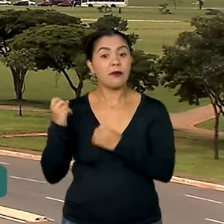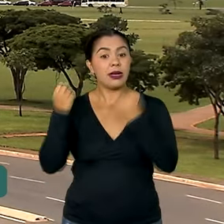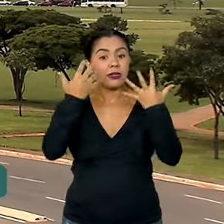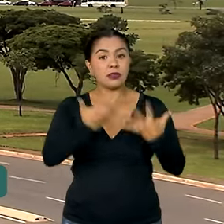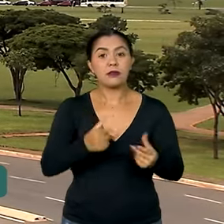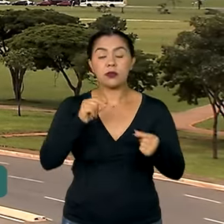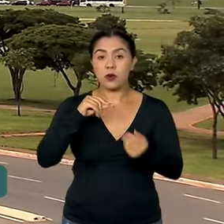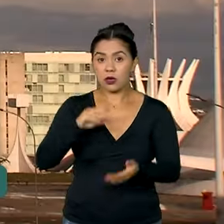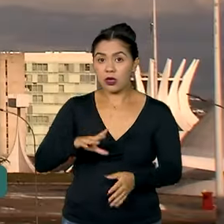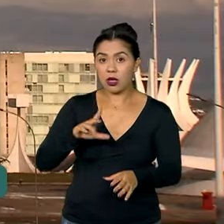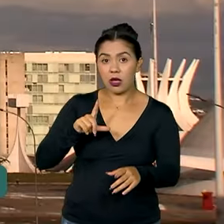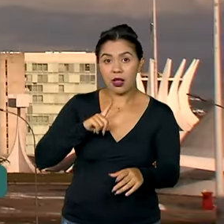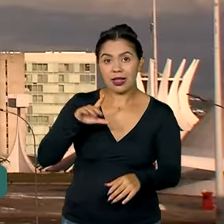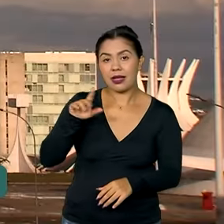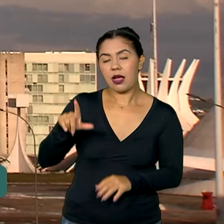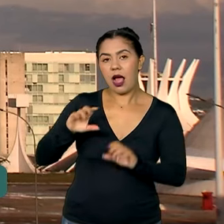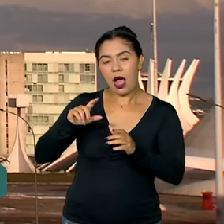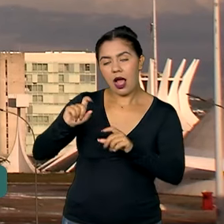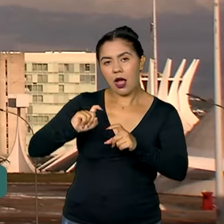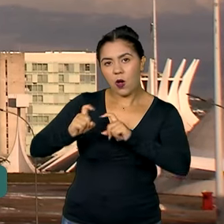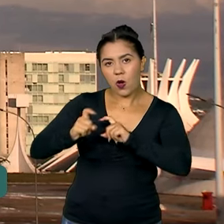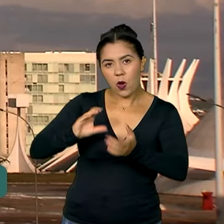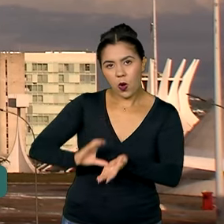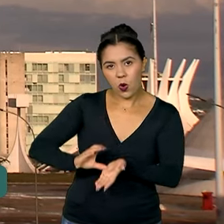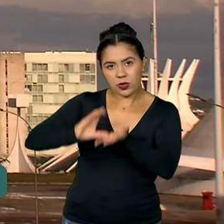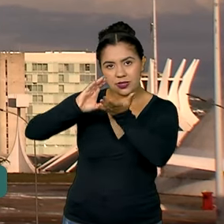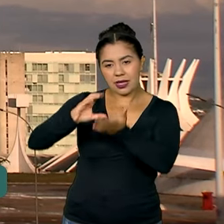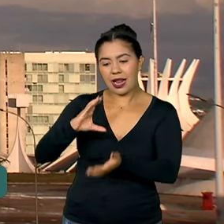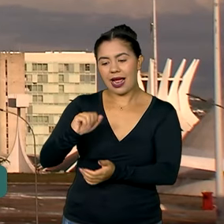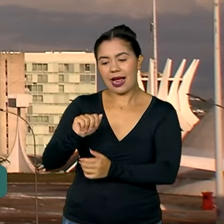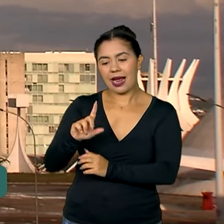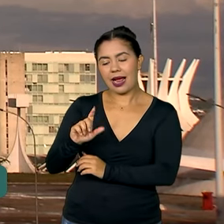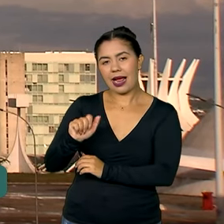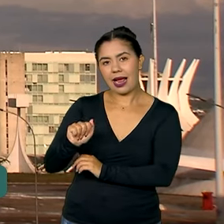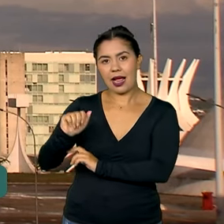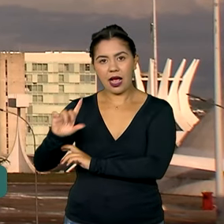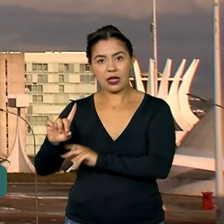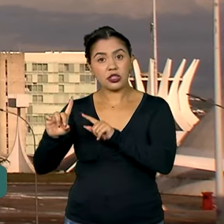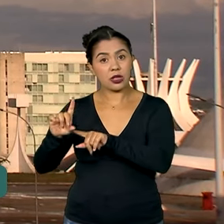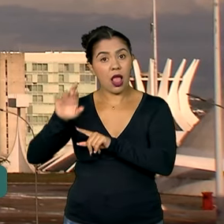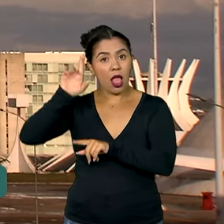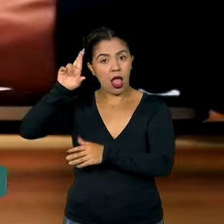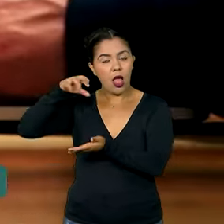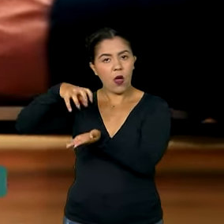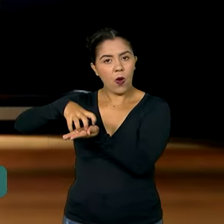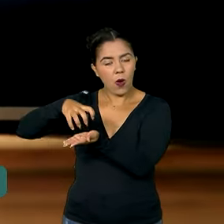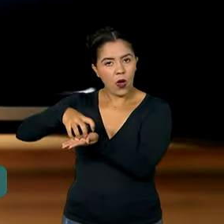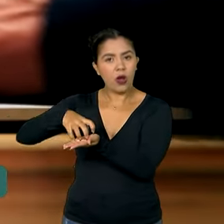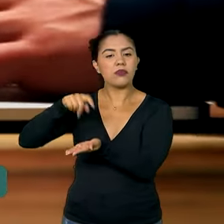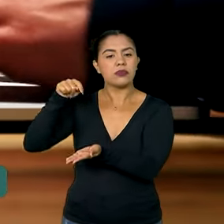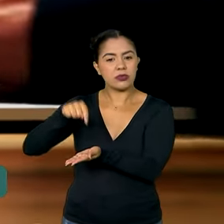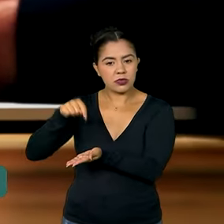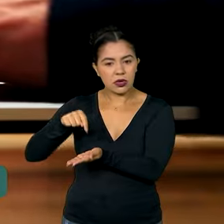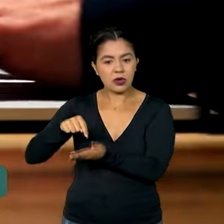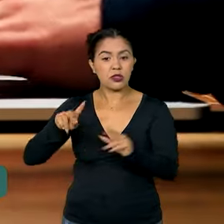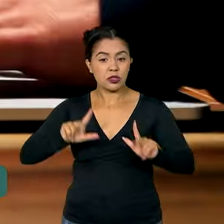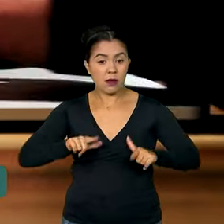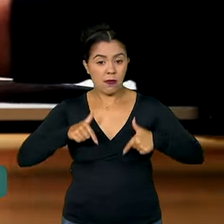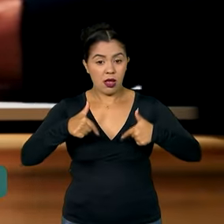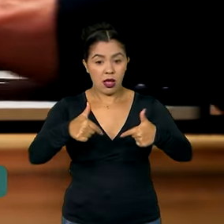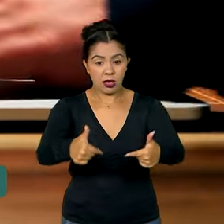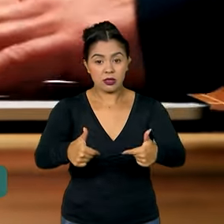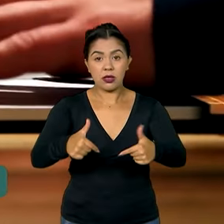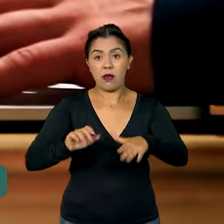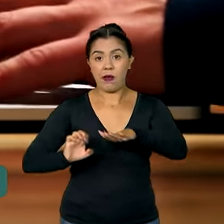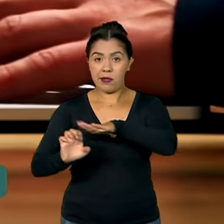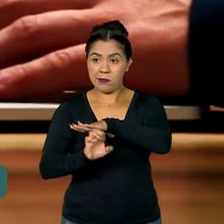Administrativo de Defesa Econômica, o CAD, passe a ser o órgão regulador da atuação dessas grandes